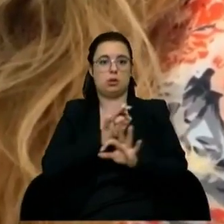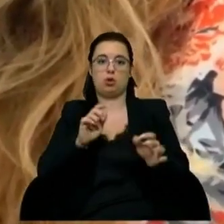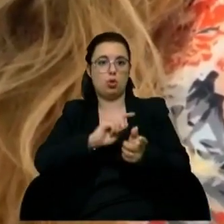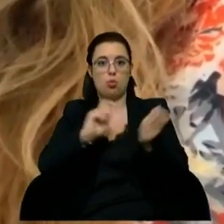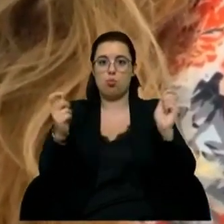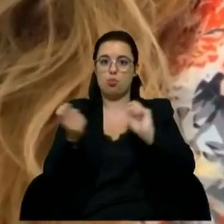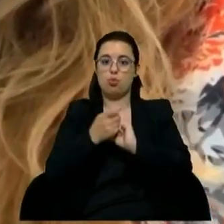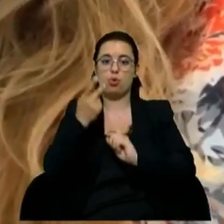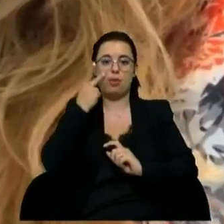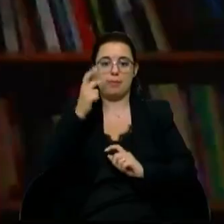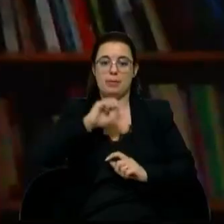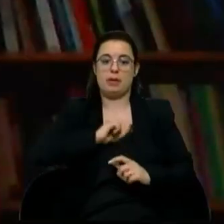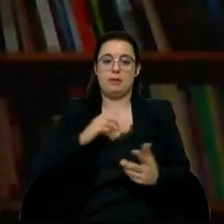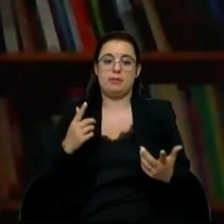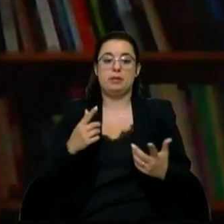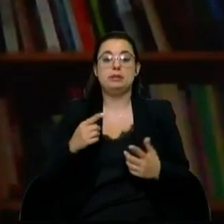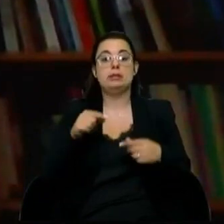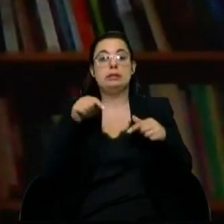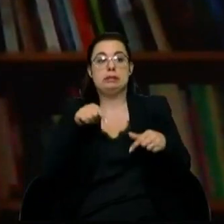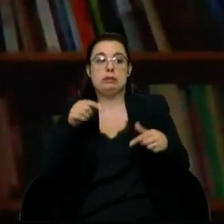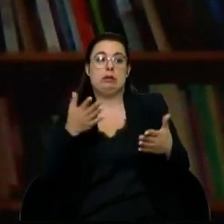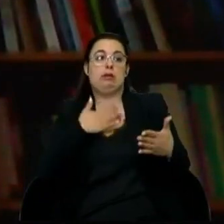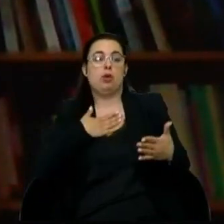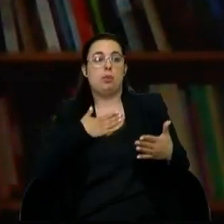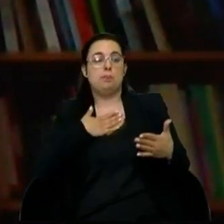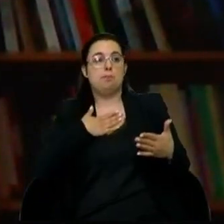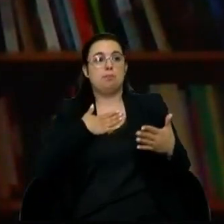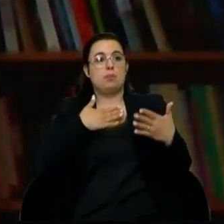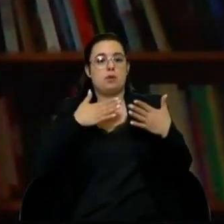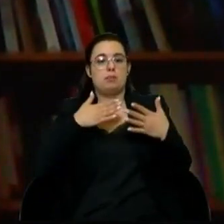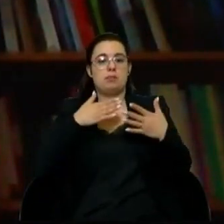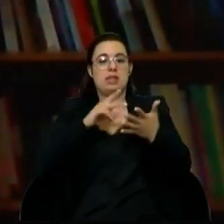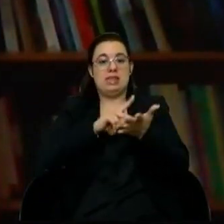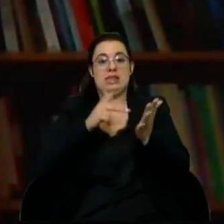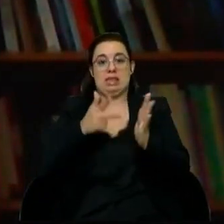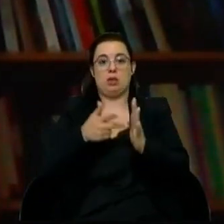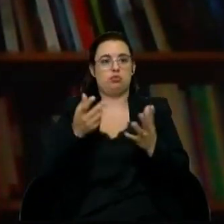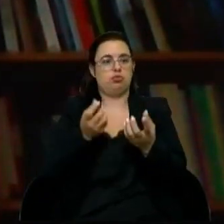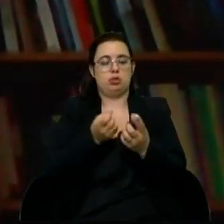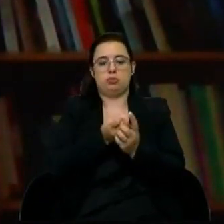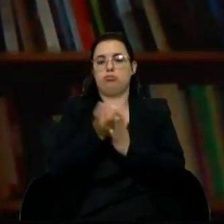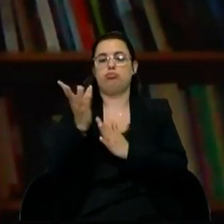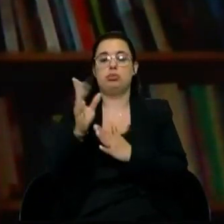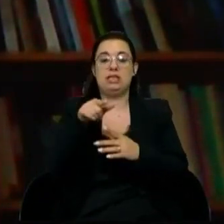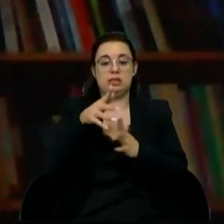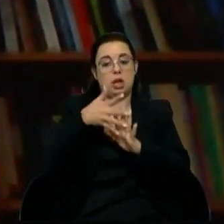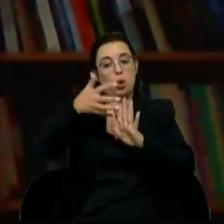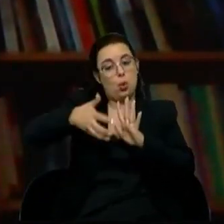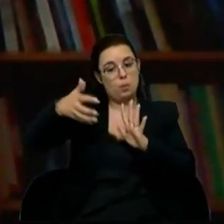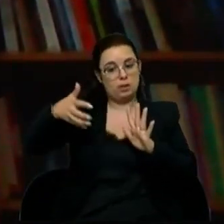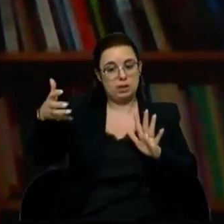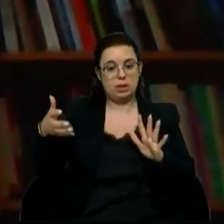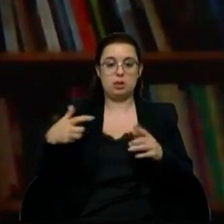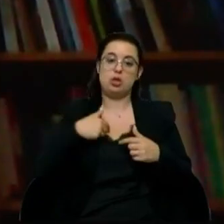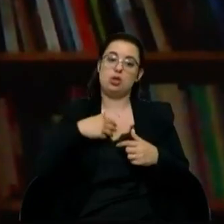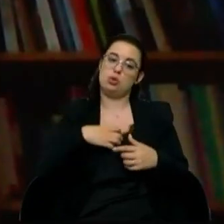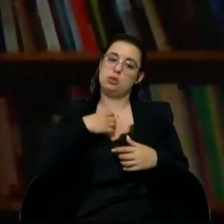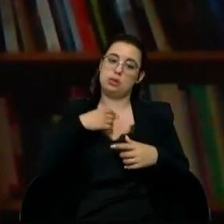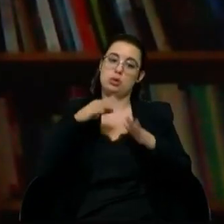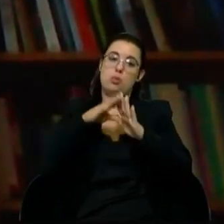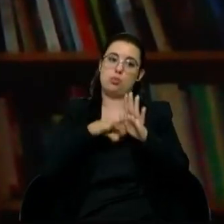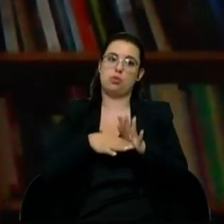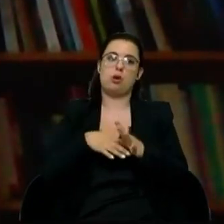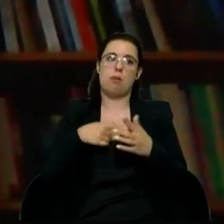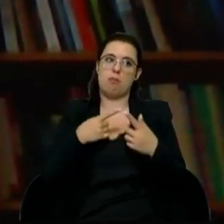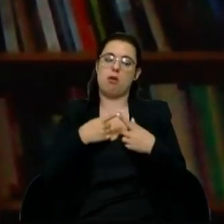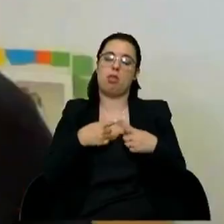mudou completamente a minha vida. Upskill abriu umas portas para o setor da STIC. Muitas vezes isso é o mais complicado e é aí que sinto que este programa faz